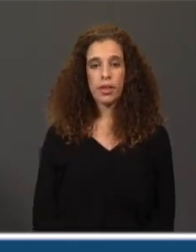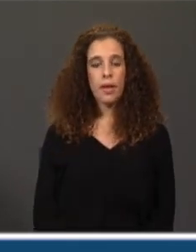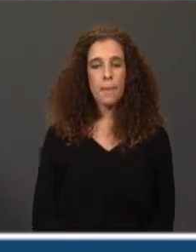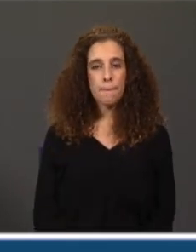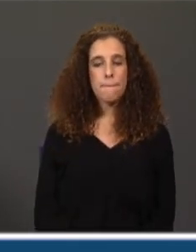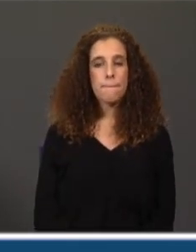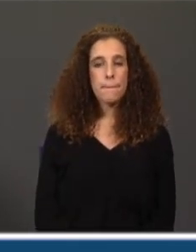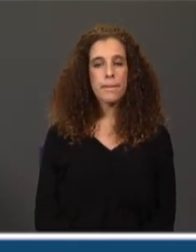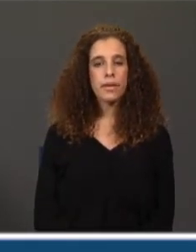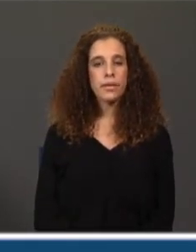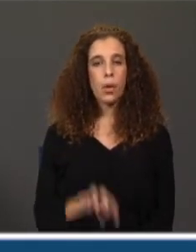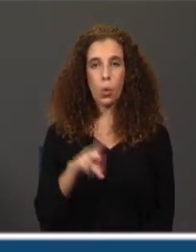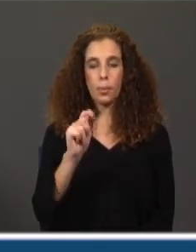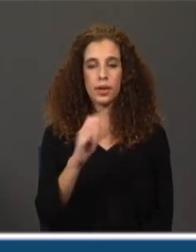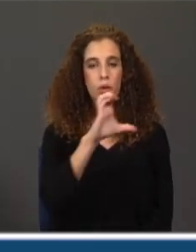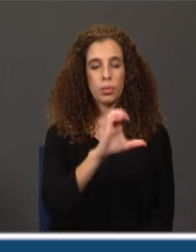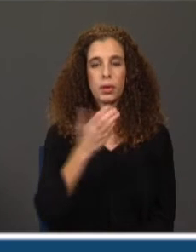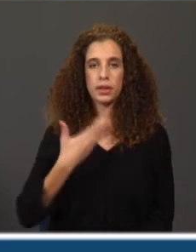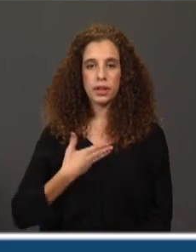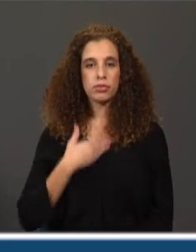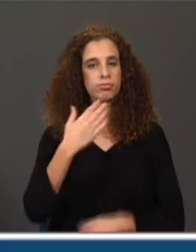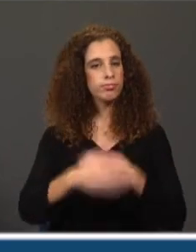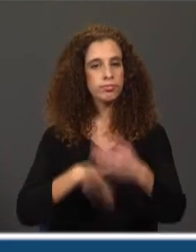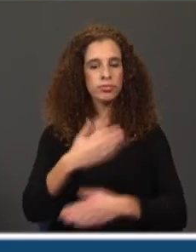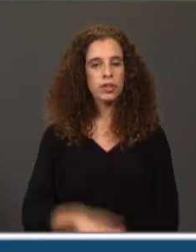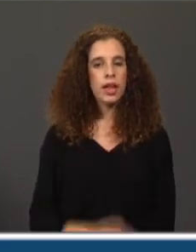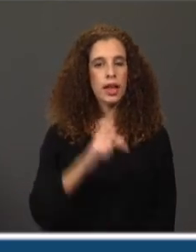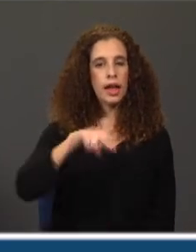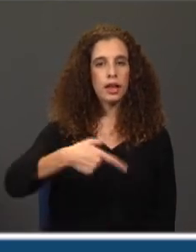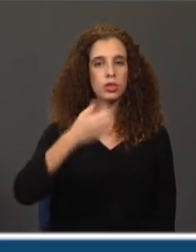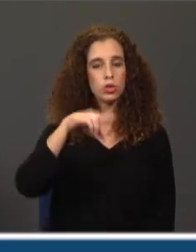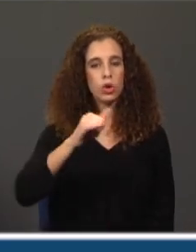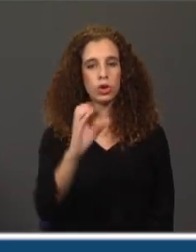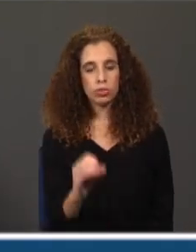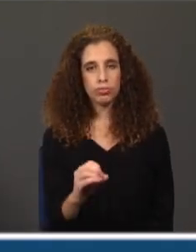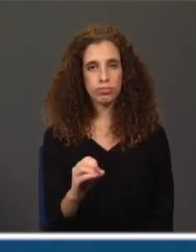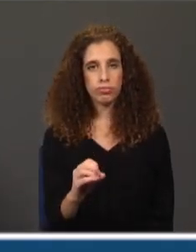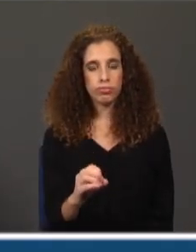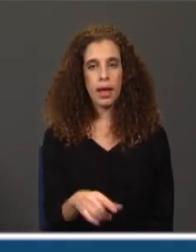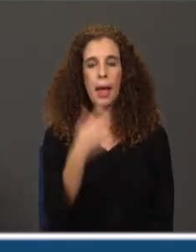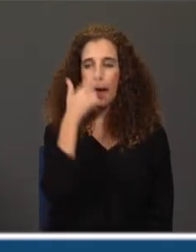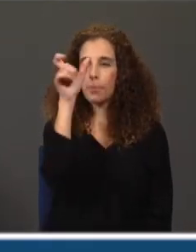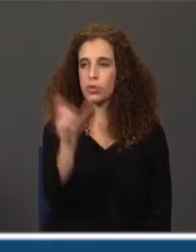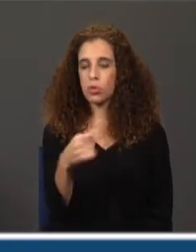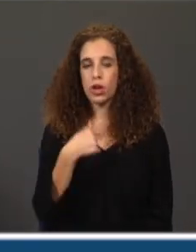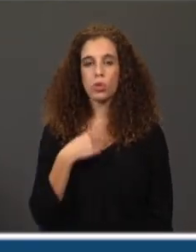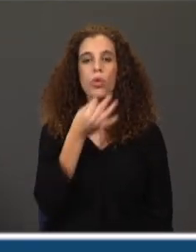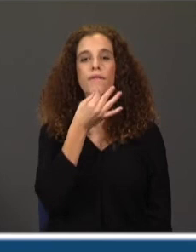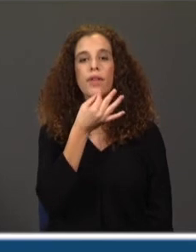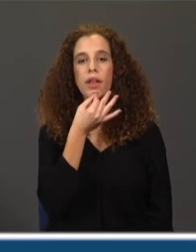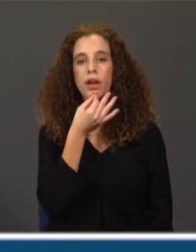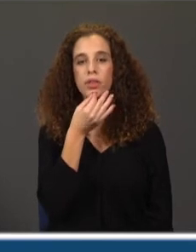ali é complemento direto. E avançamos. António. António. A pessoa a quem me estou a dirigir.